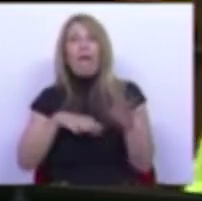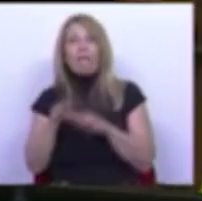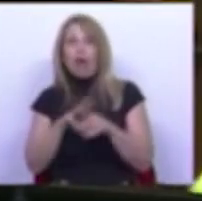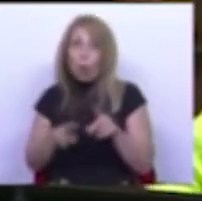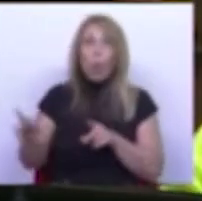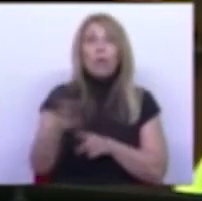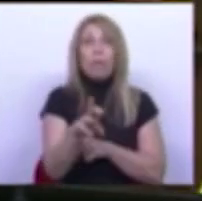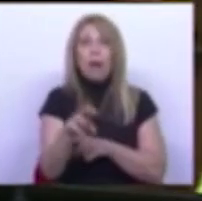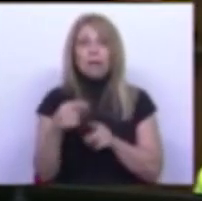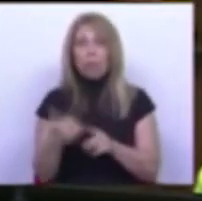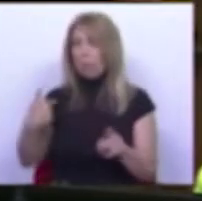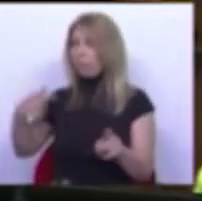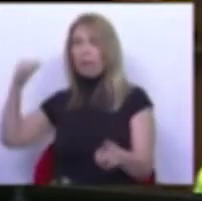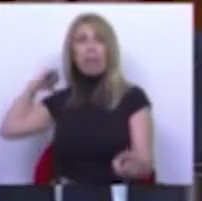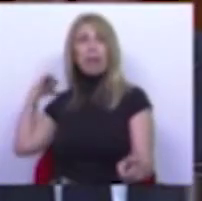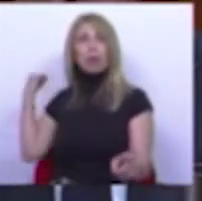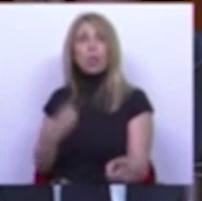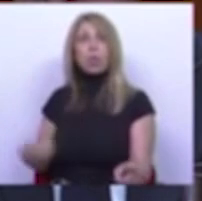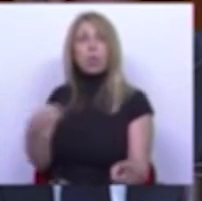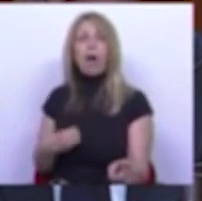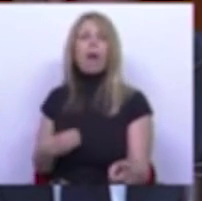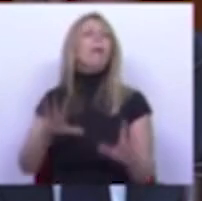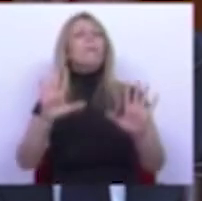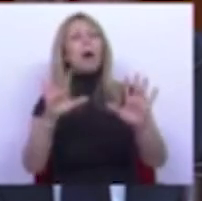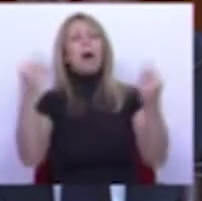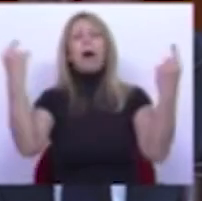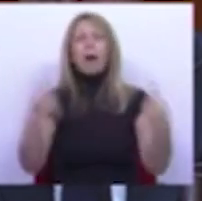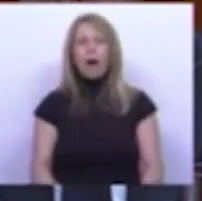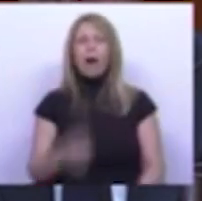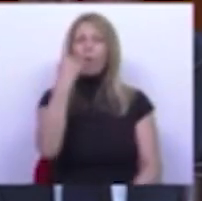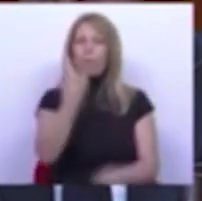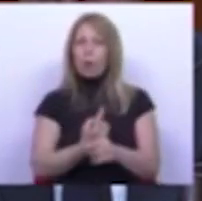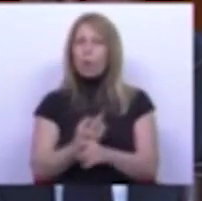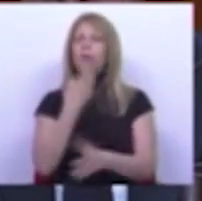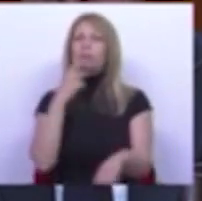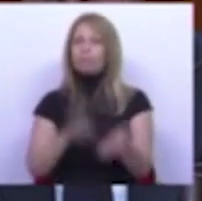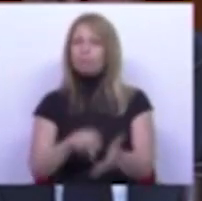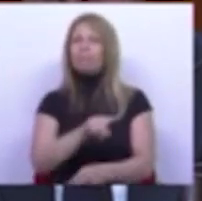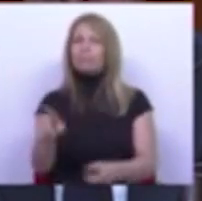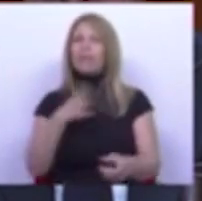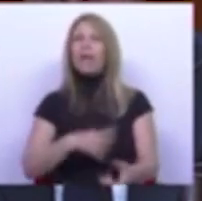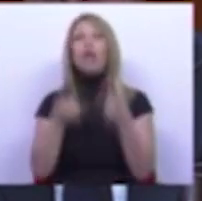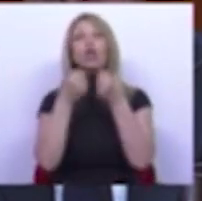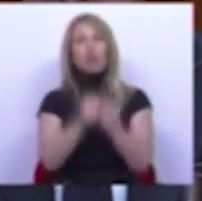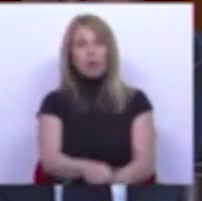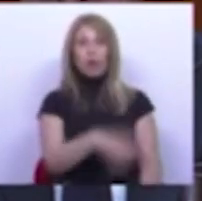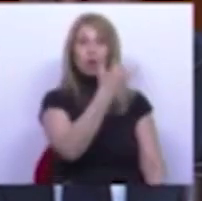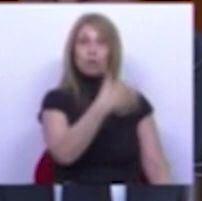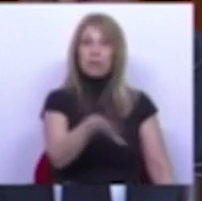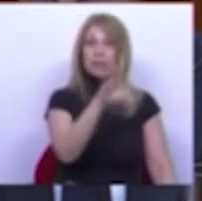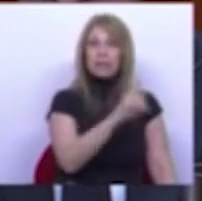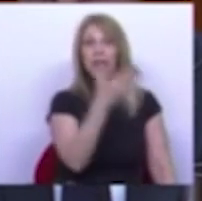Há contudo algo que querem verdadeiramente esconder é que entre 2016, 2017,